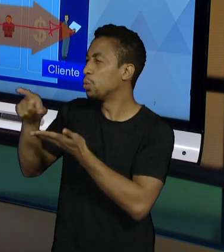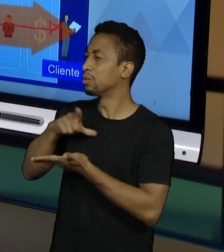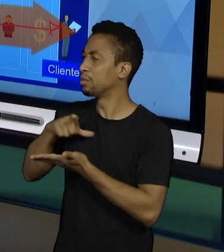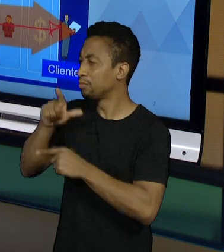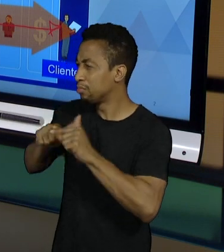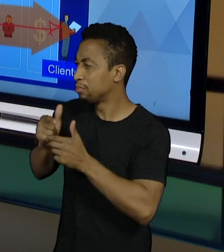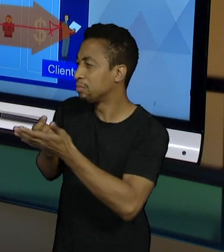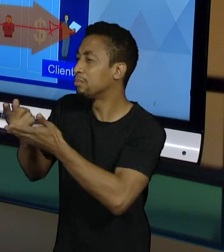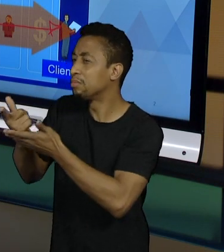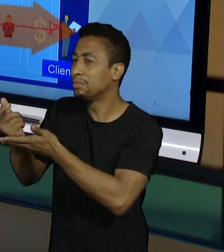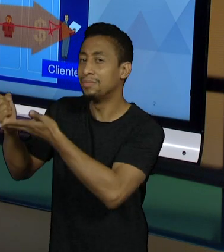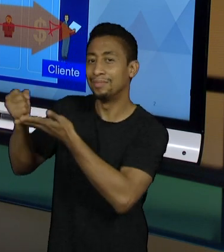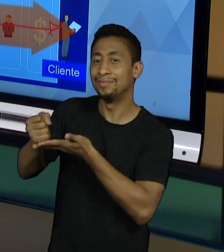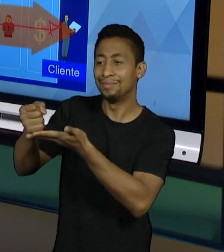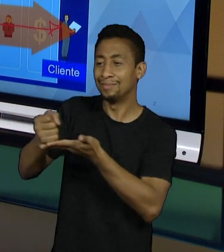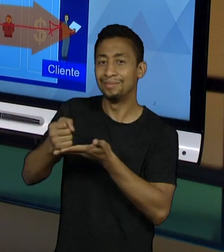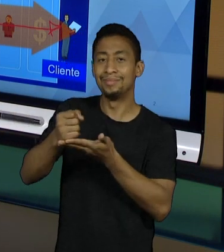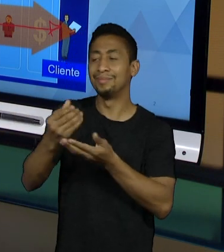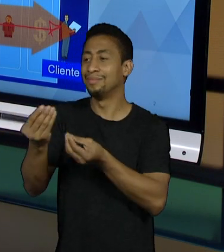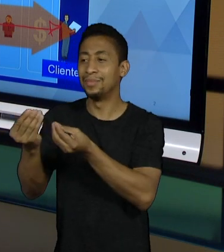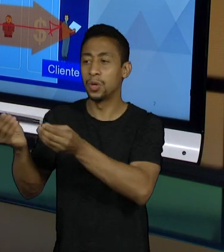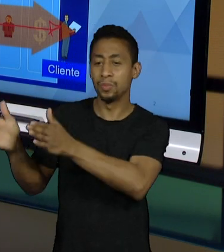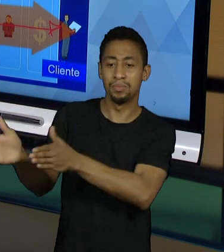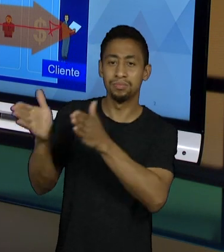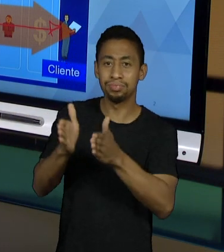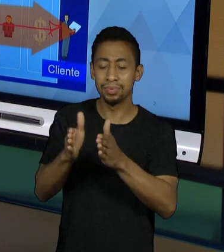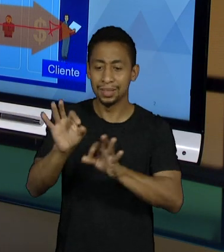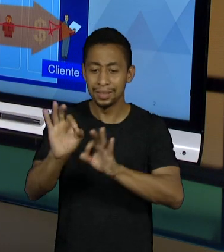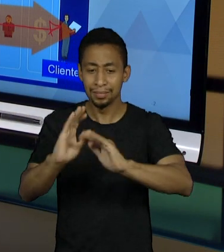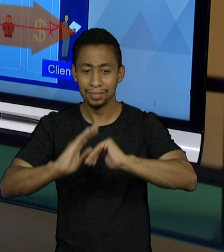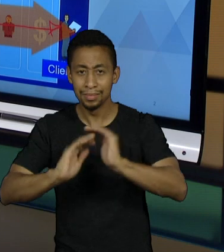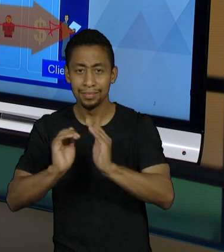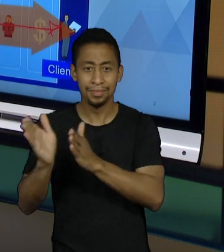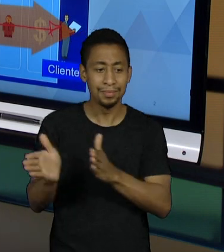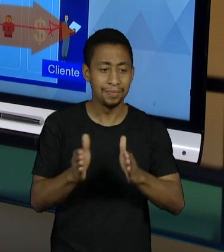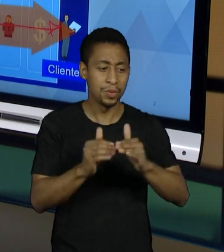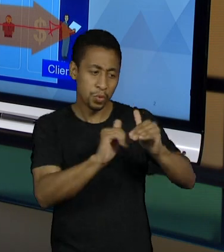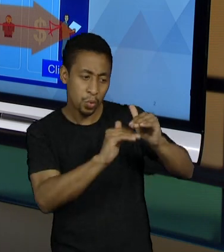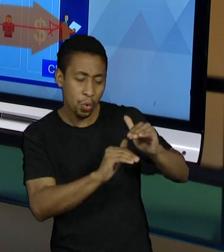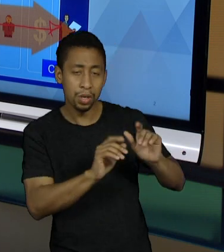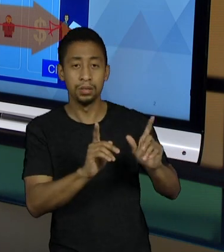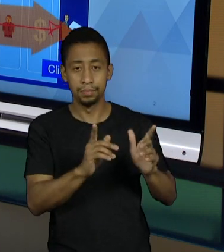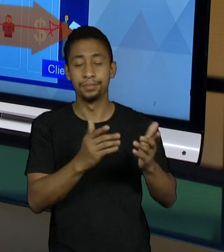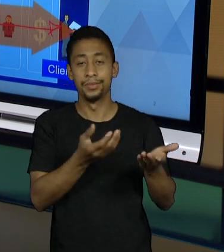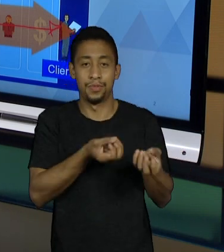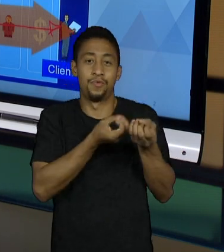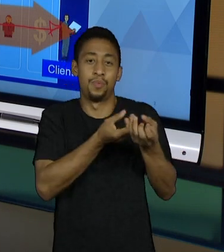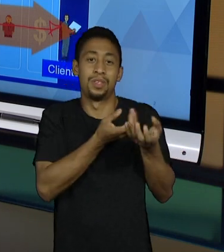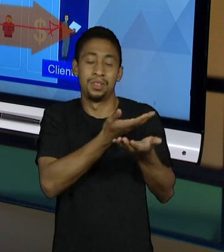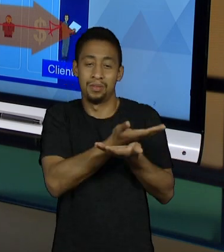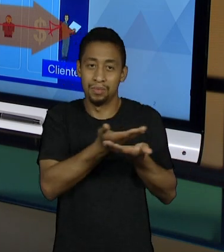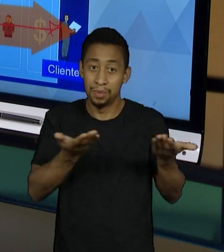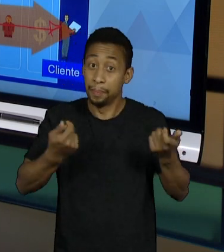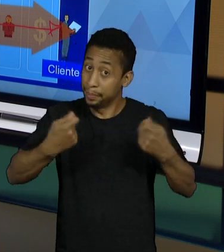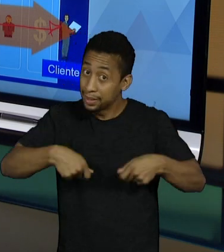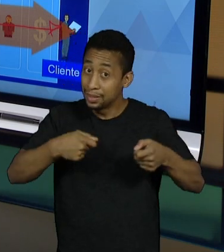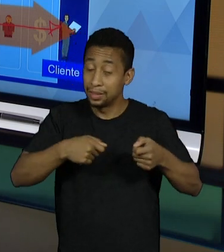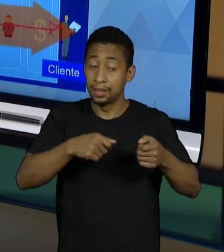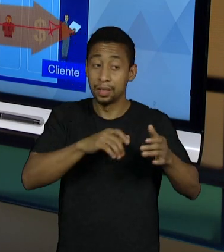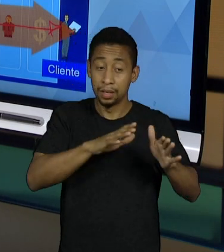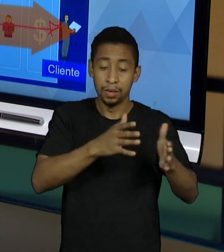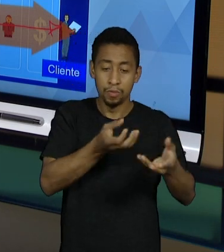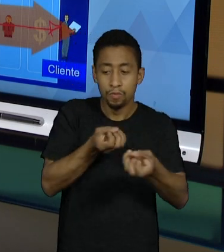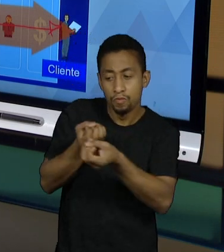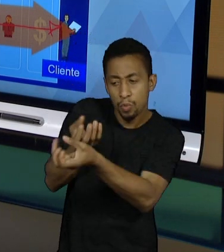Nunca uma área ela pega dados só dela mesmo. Então essa é uma visão muito importante para entender